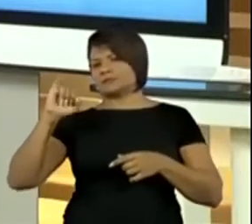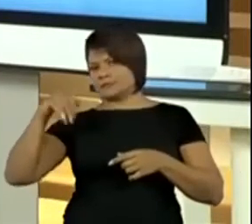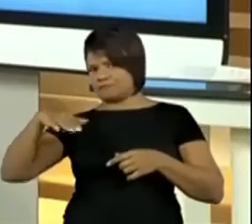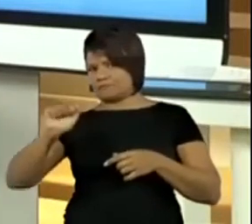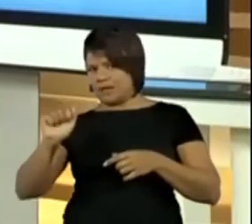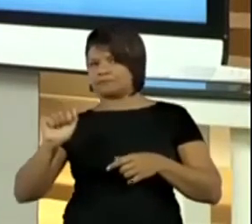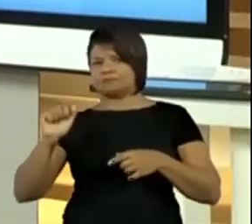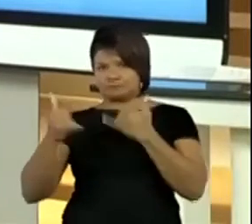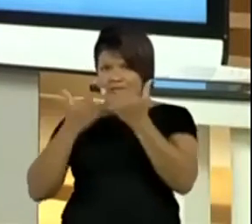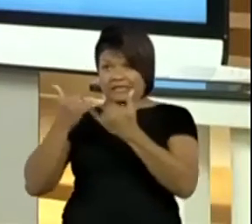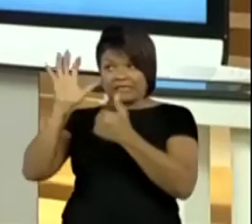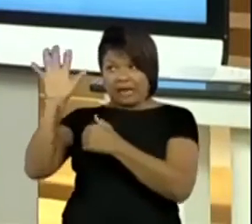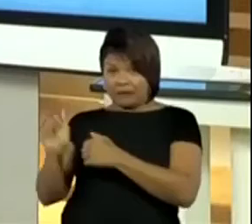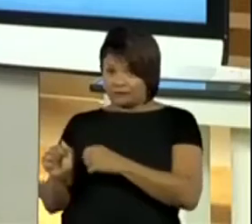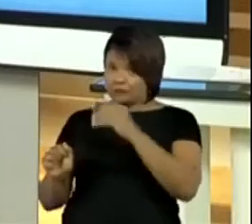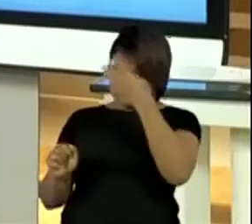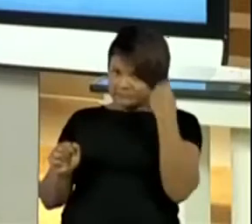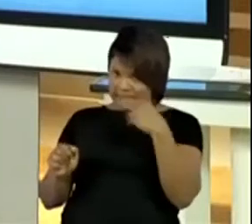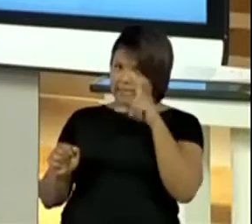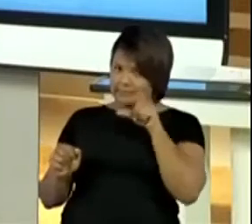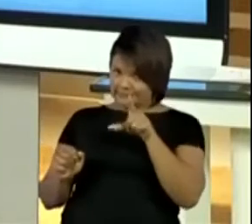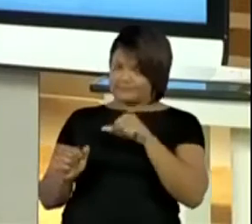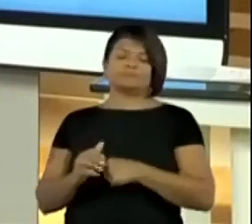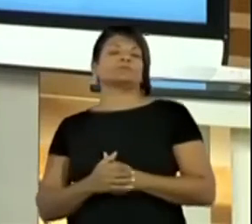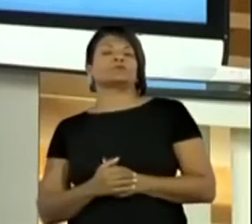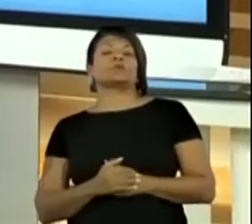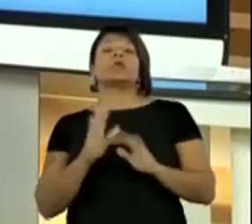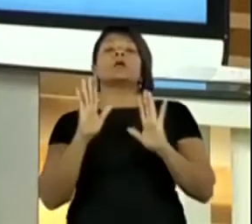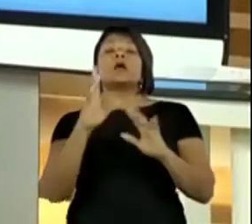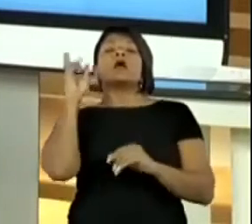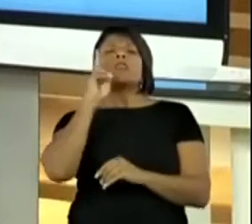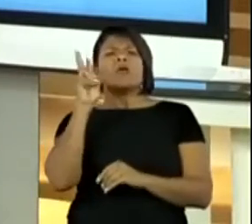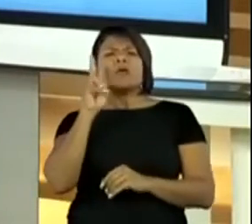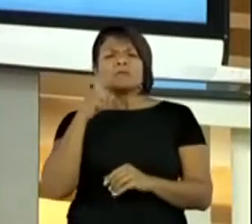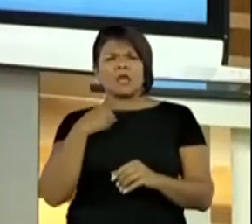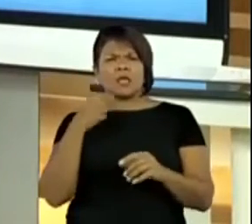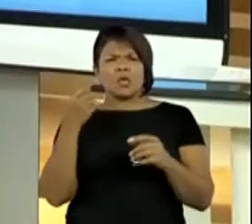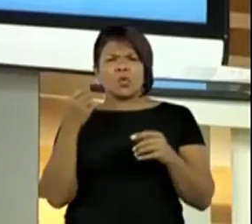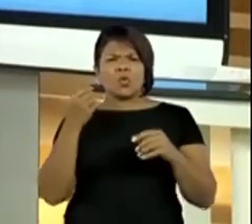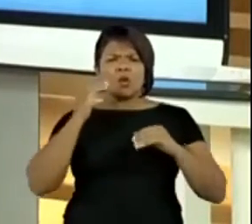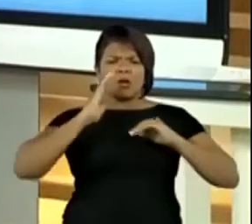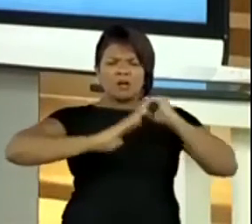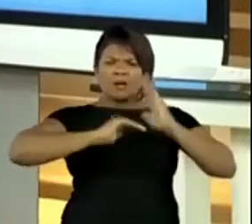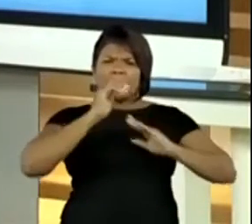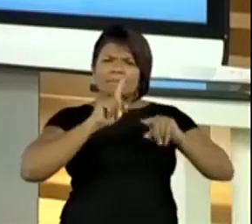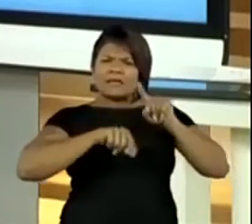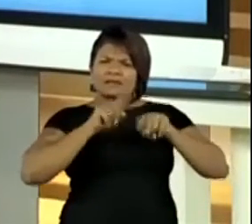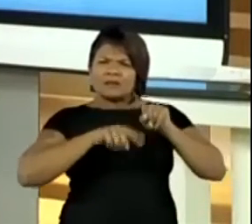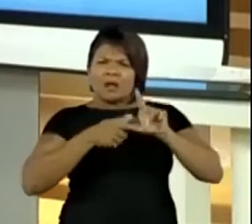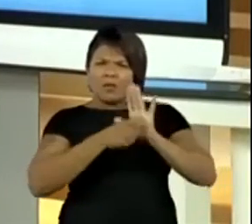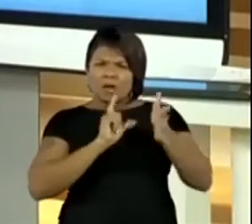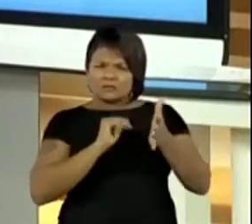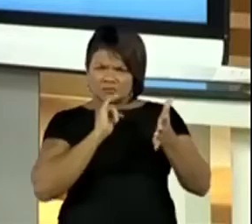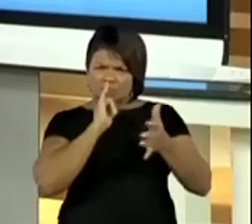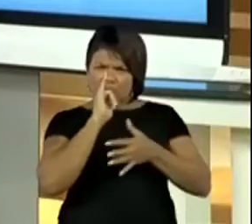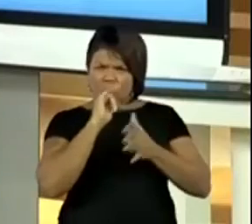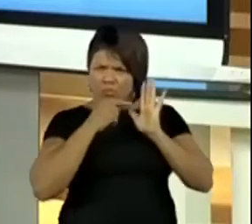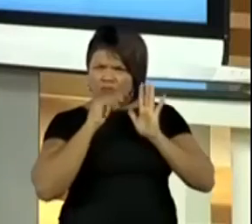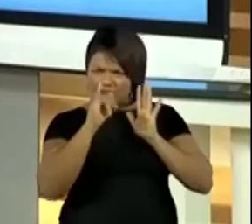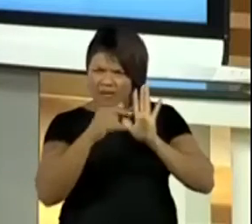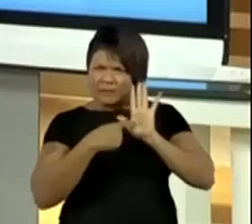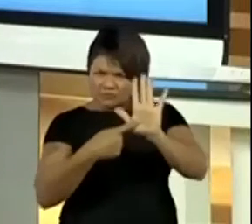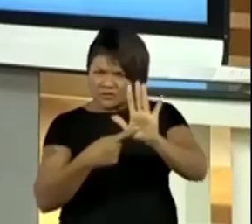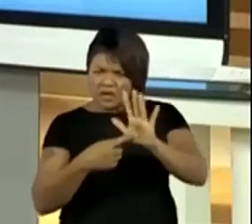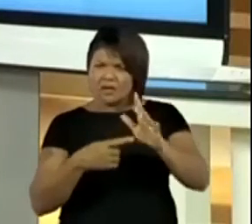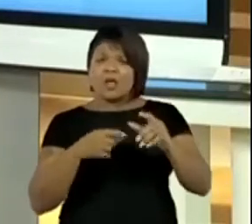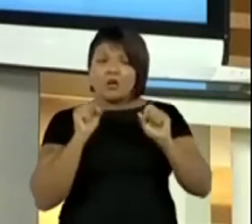estar fazendo agora? Lembra que eu montei e confeccionei aquelas pecinhas? Eu posso pegar também as pecinhas do jogo da velha. Isso que é